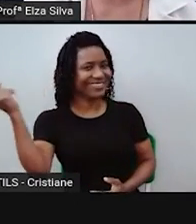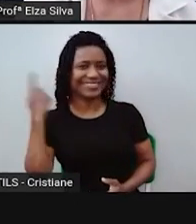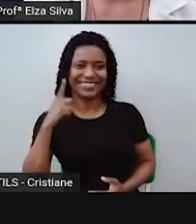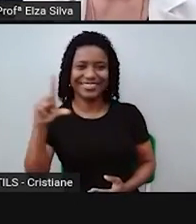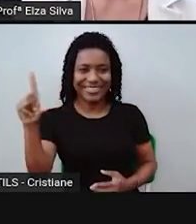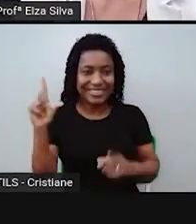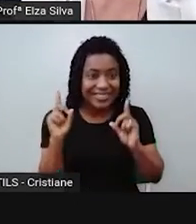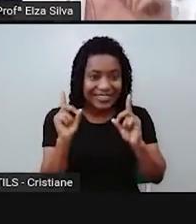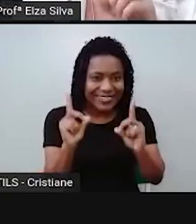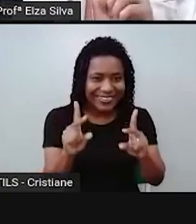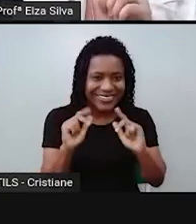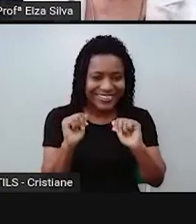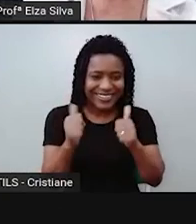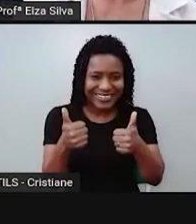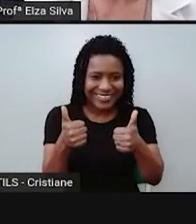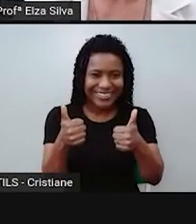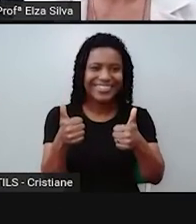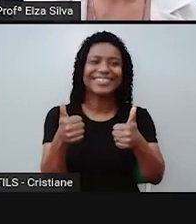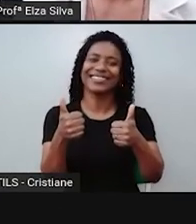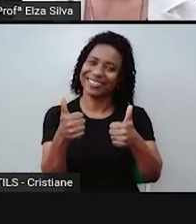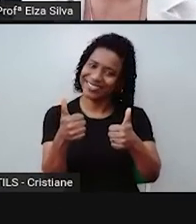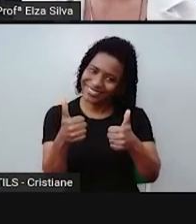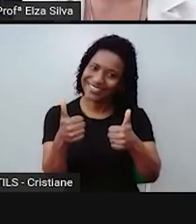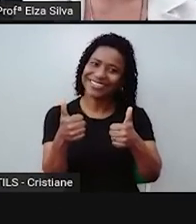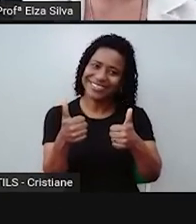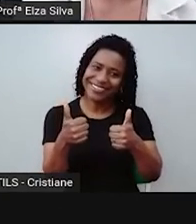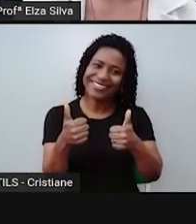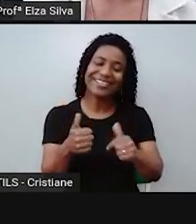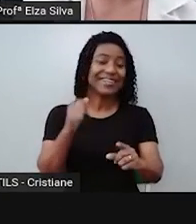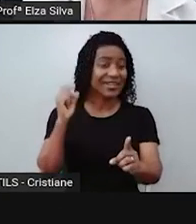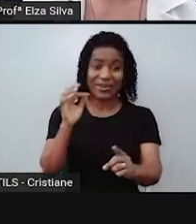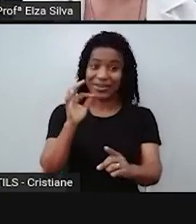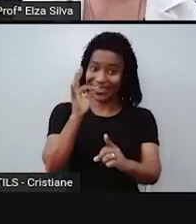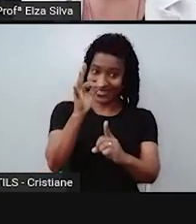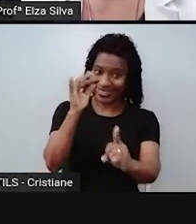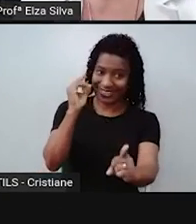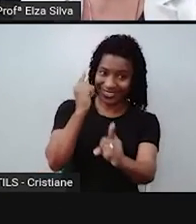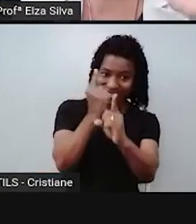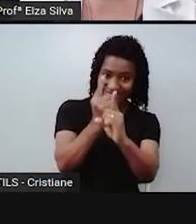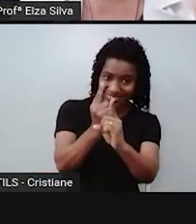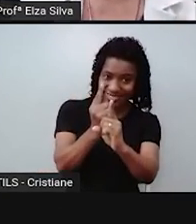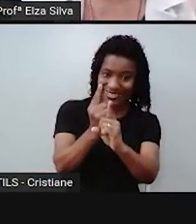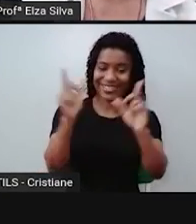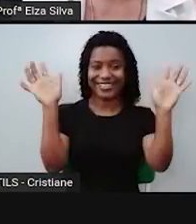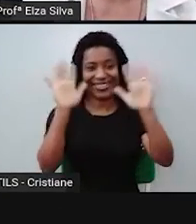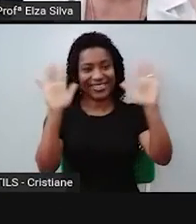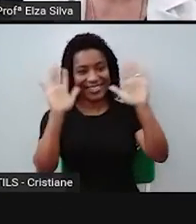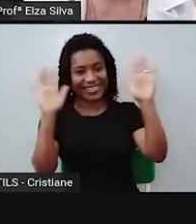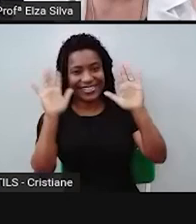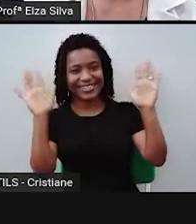students? I hope see you again. Eu espero ver vocês novamente. Bye! Tchau!